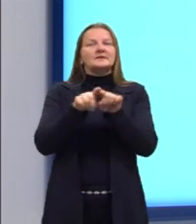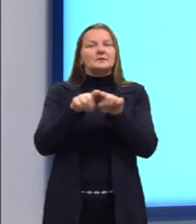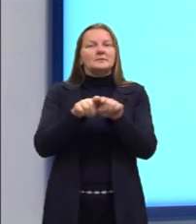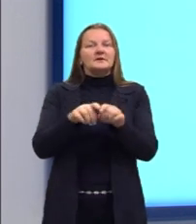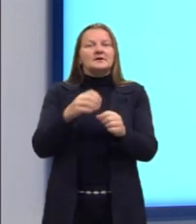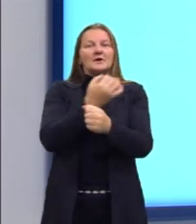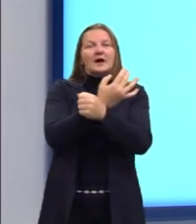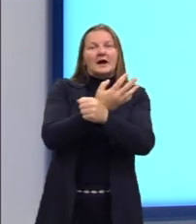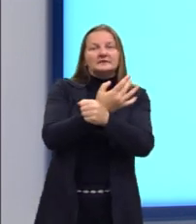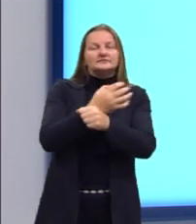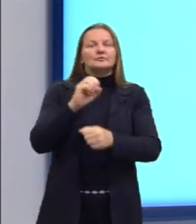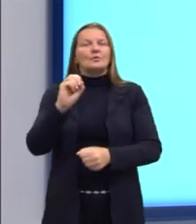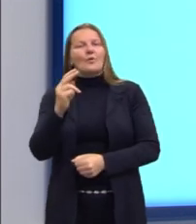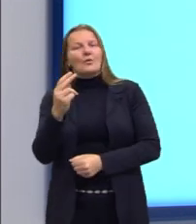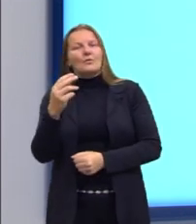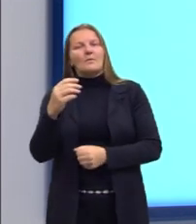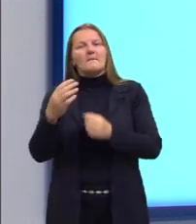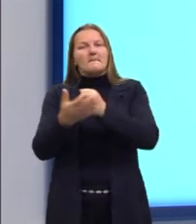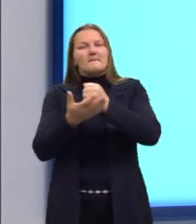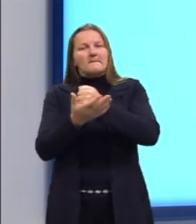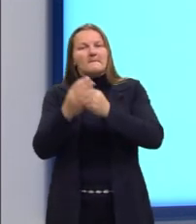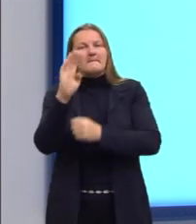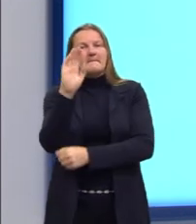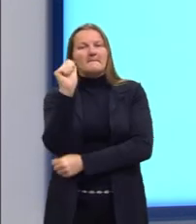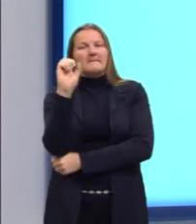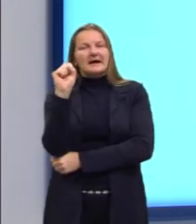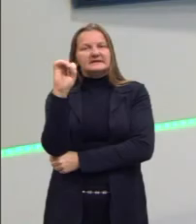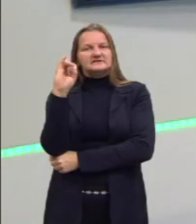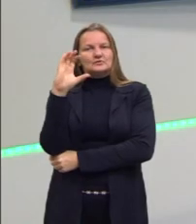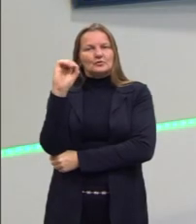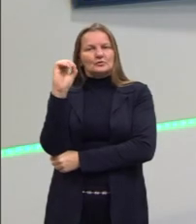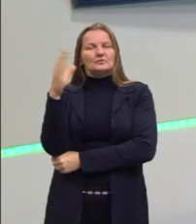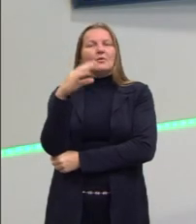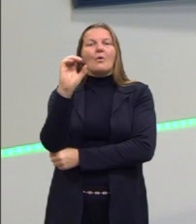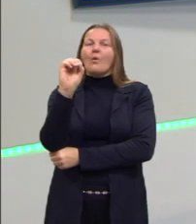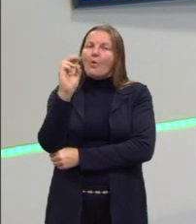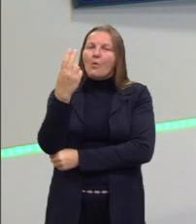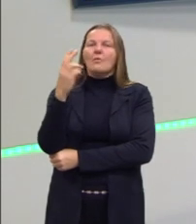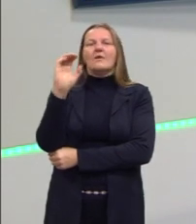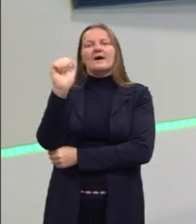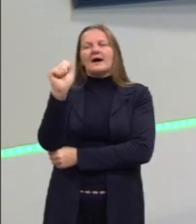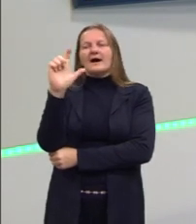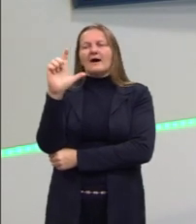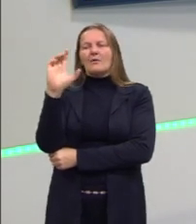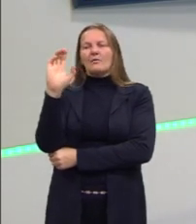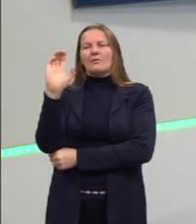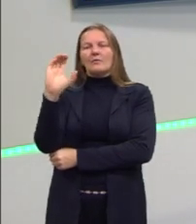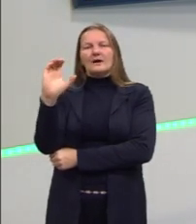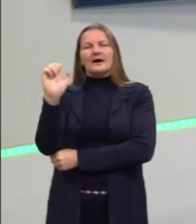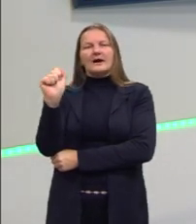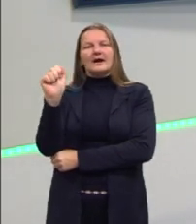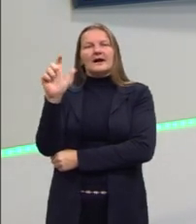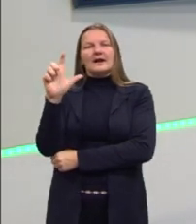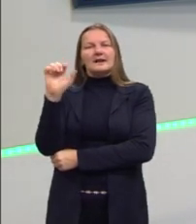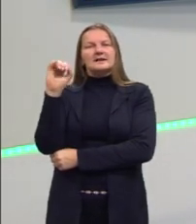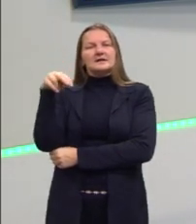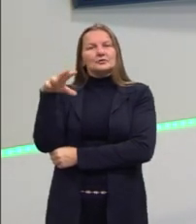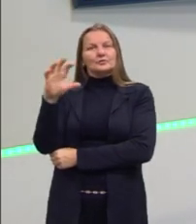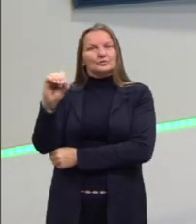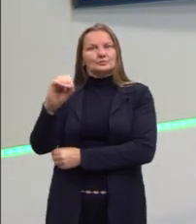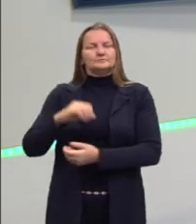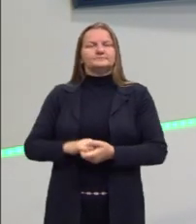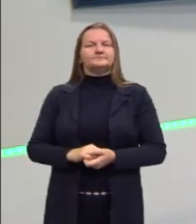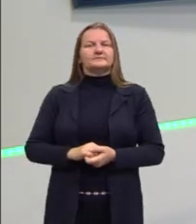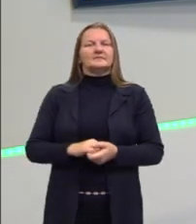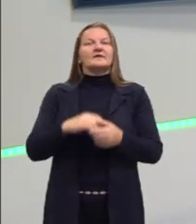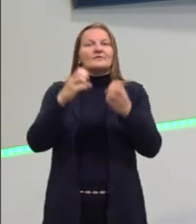ácido e alcalino. Então, na aula de hoje, nós vamos entender exatamente o conceito de PH e POH, que